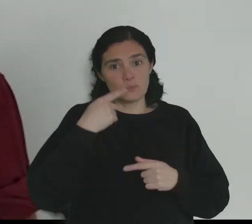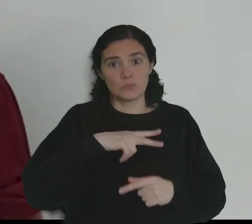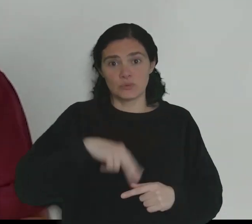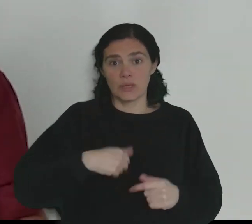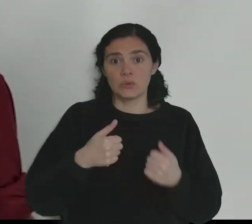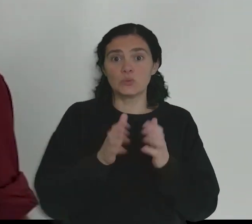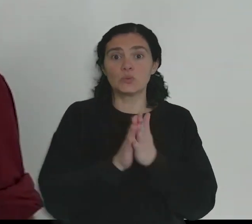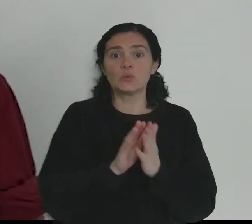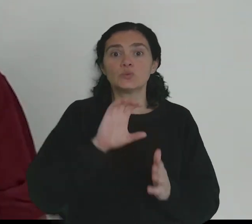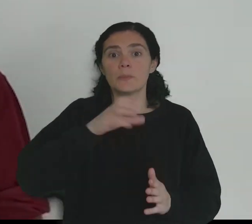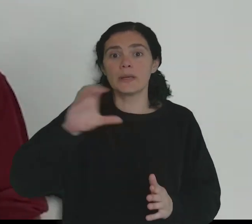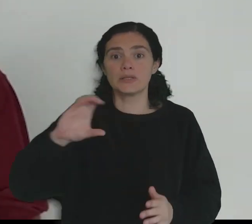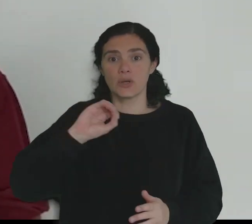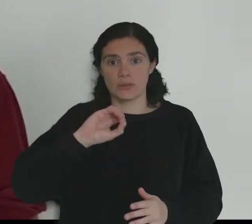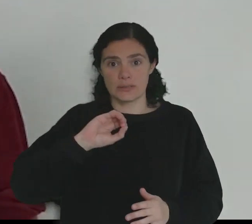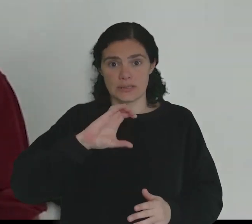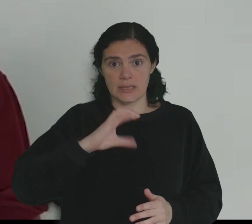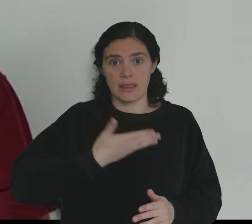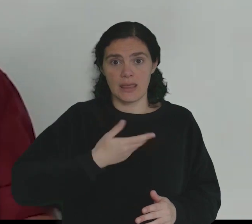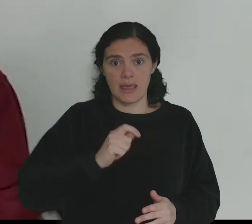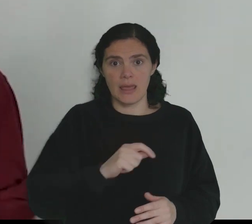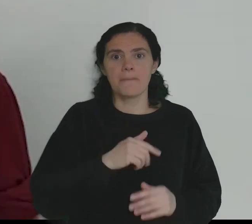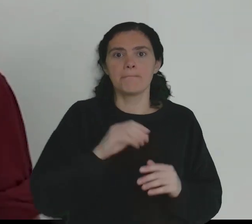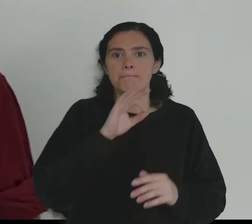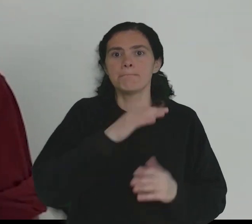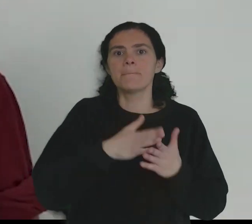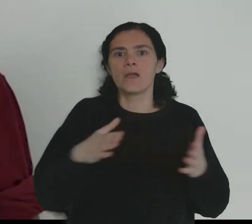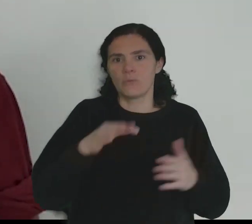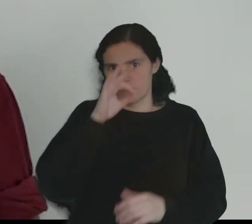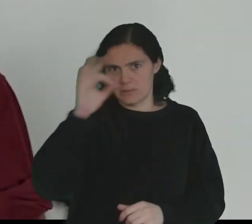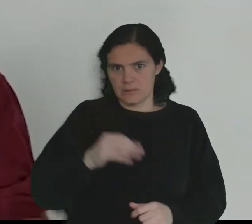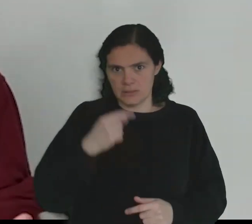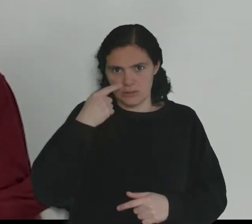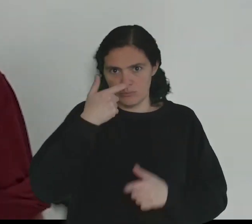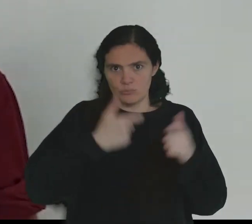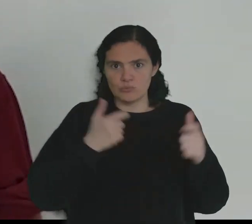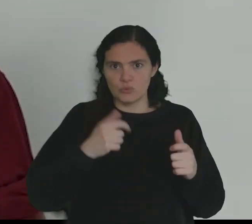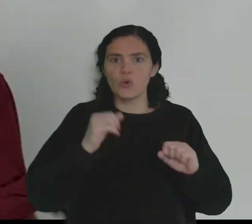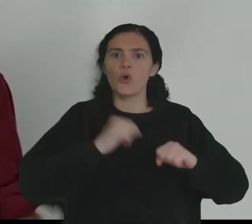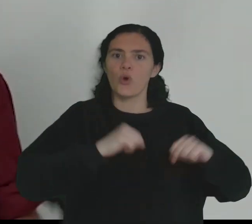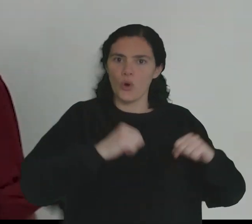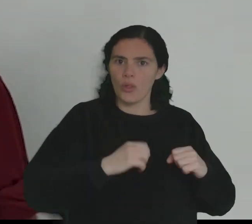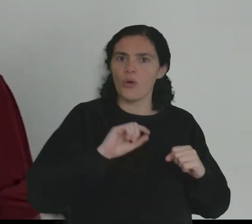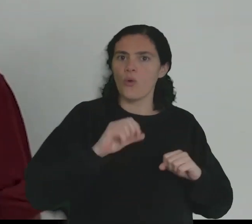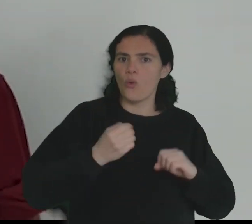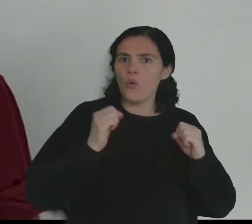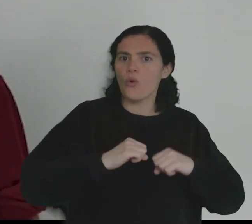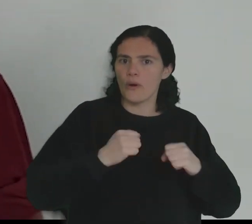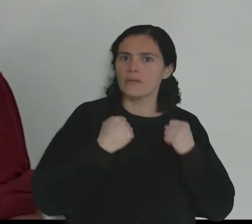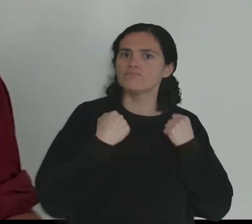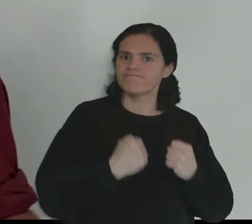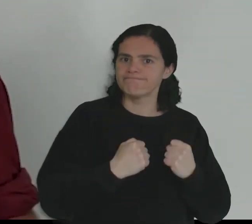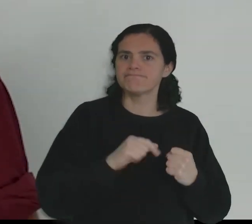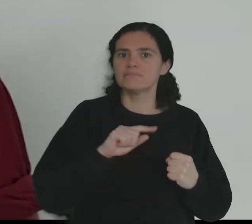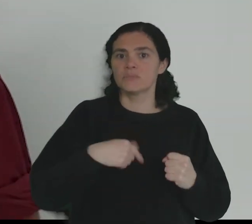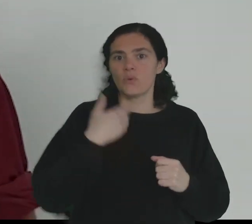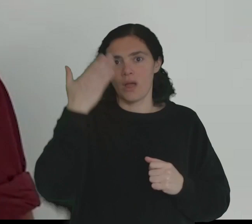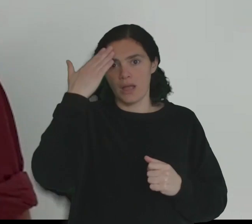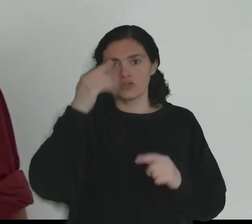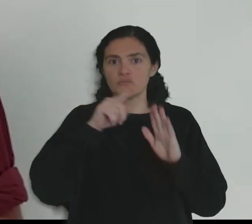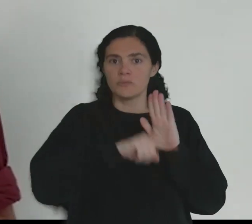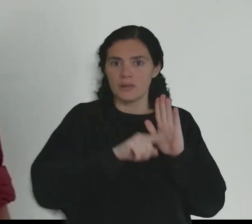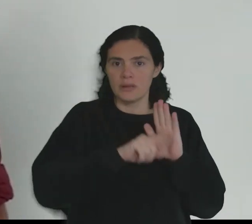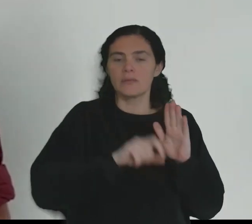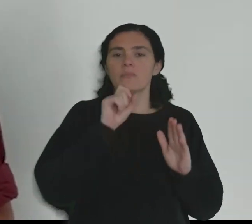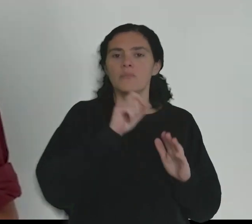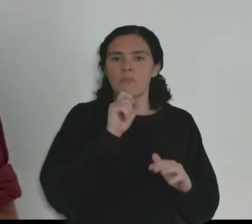Portugal foi, de todos os países da OCDE, aquele em que uma maior porcentagem de pessoas mostrou concordar ou concordar fortemente. Penso, portanto, que